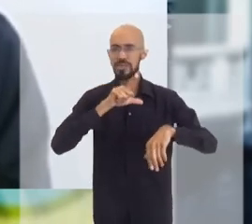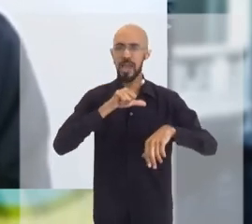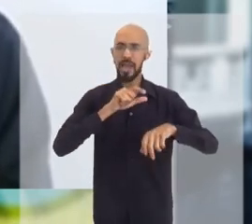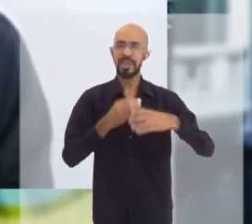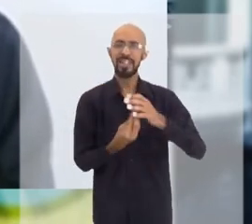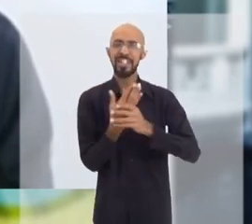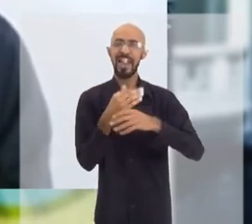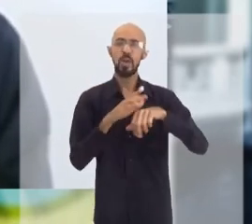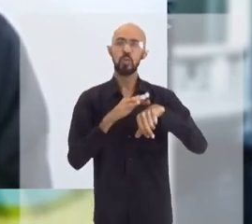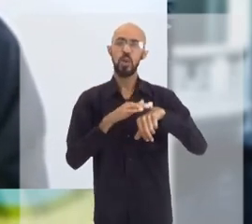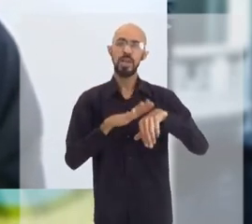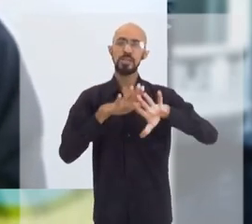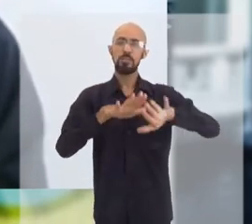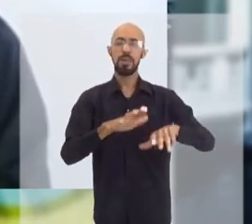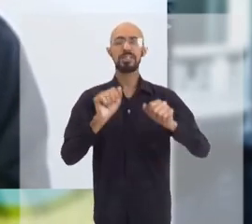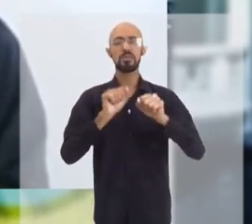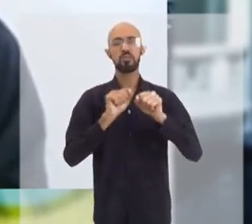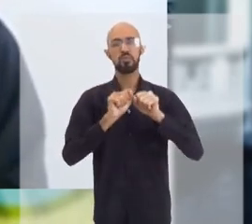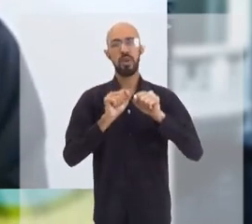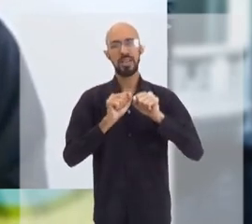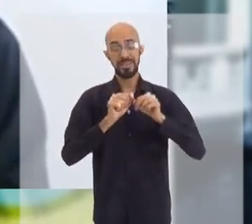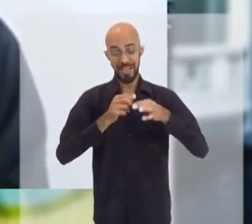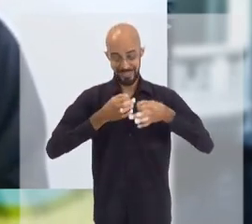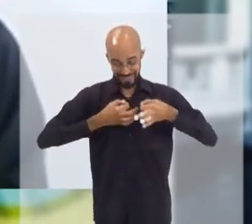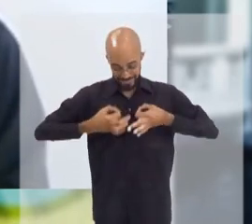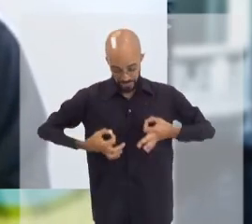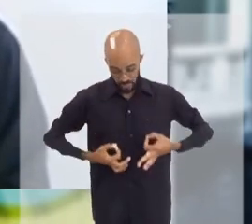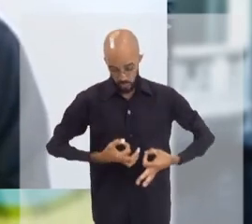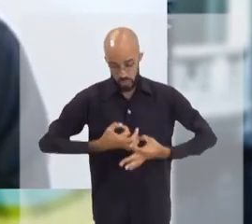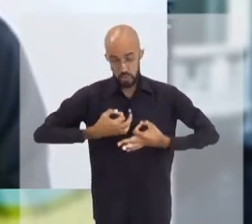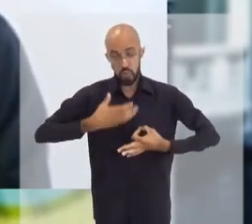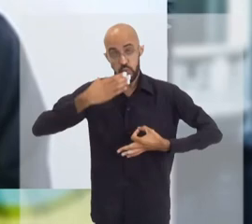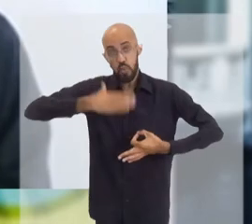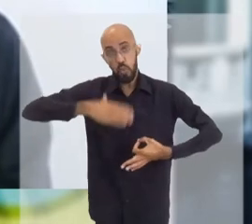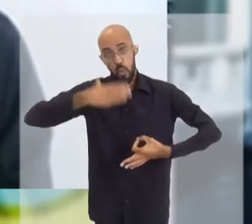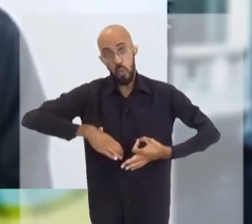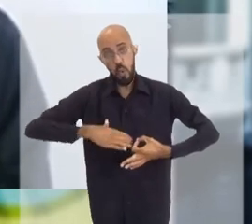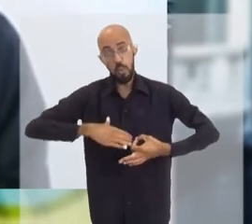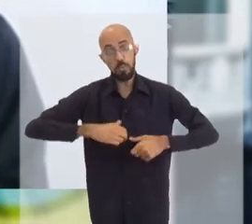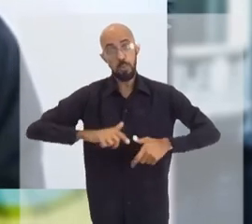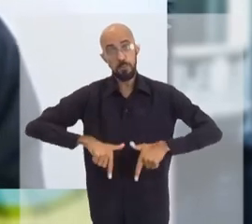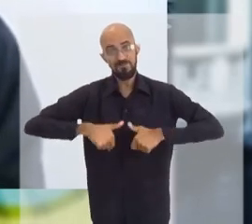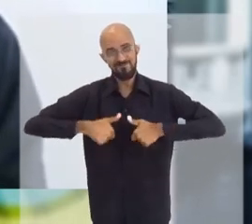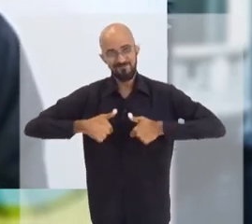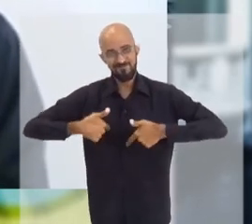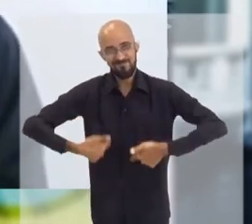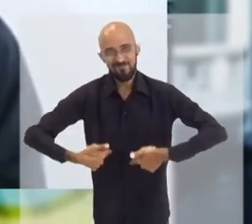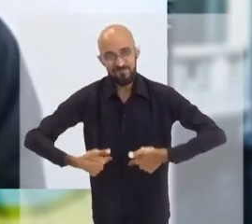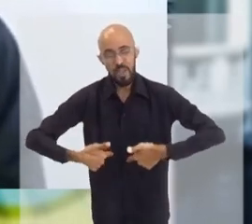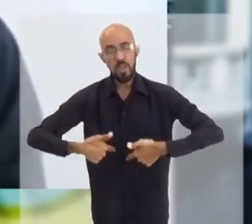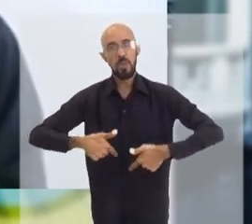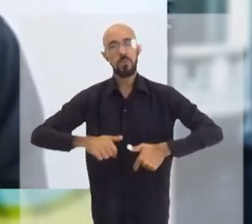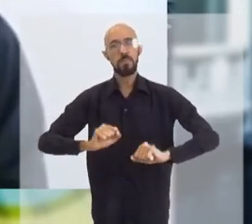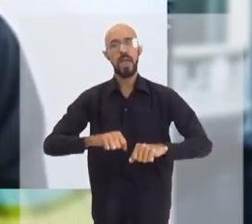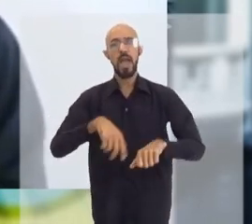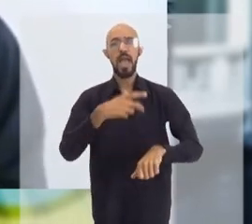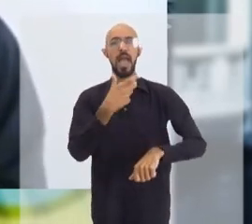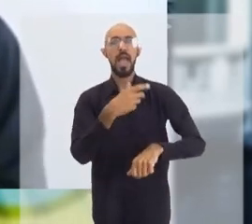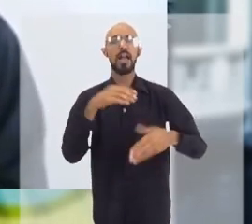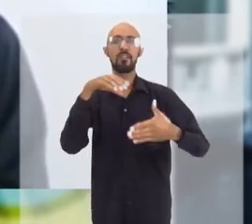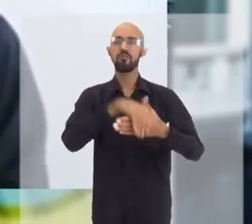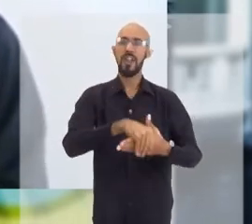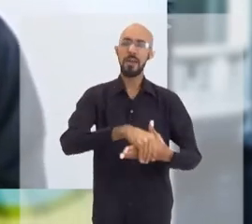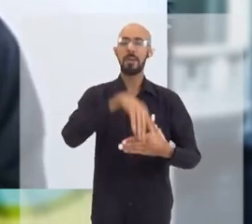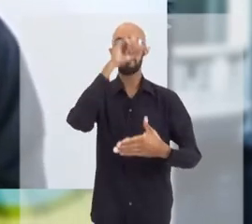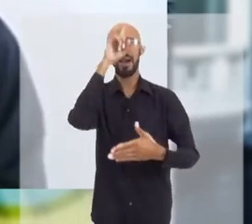lhe dar doença, mas suficiente para despertar uma resposta protetora. Assim, a vacina do sarampo, da cachumba, da rubéola,